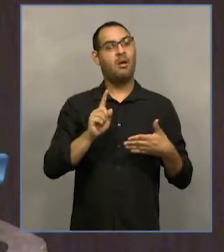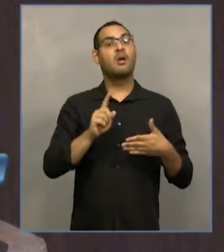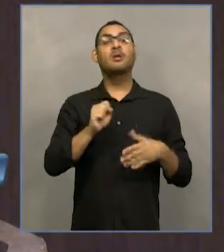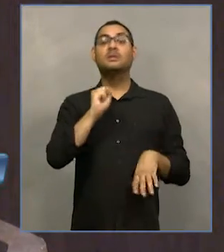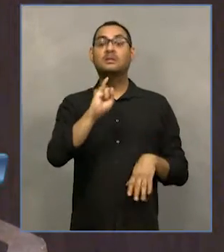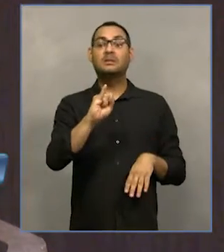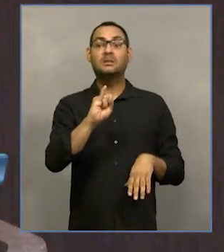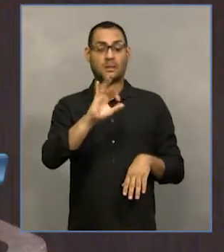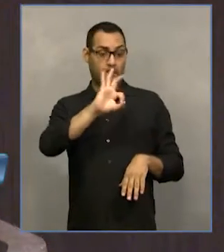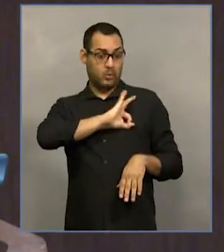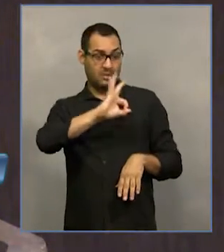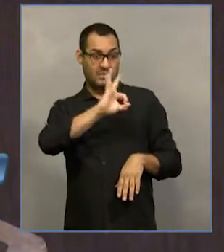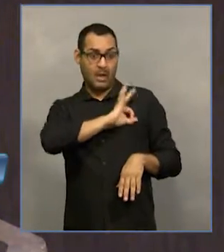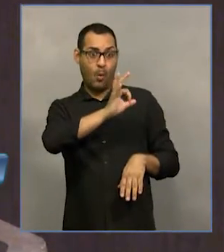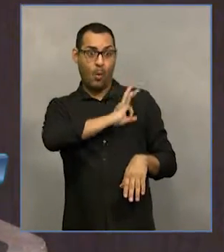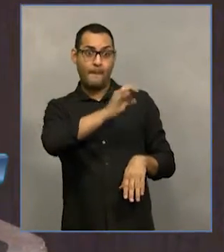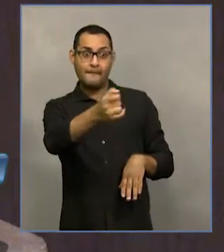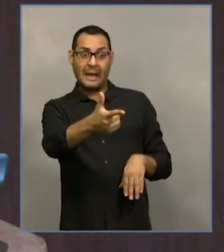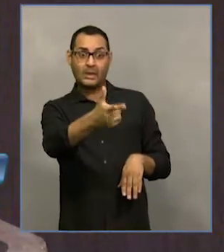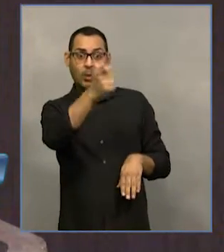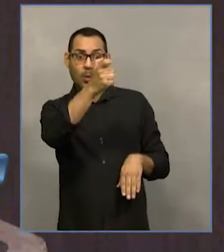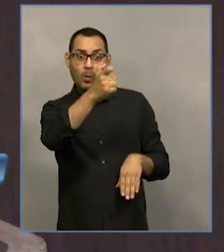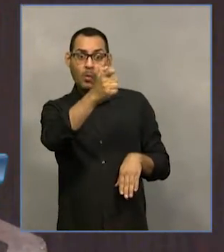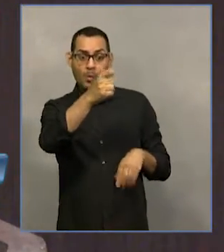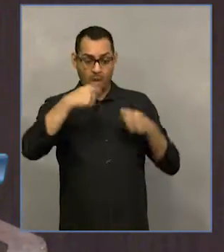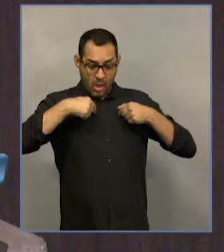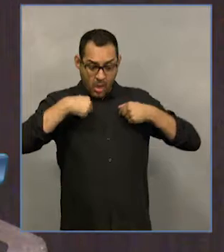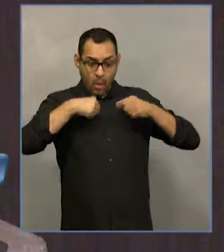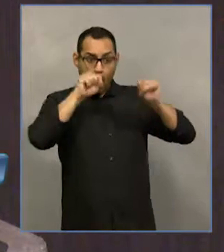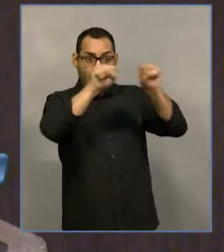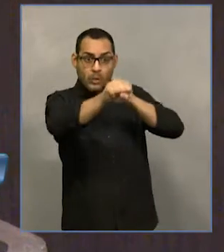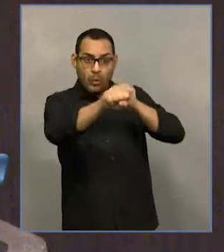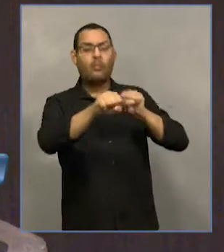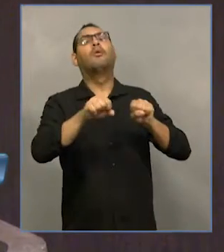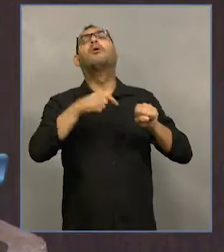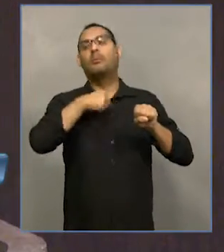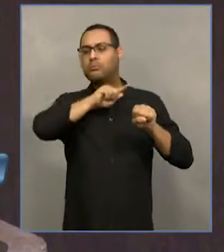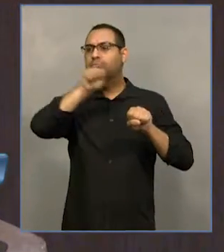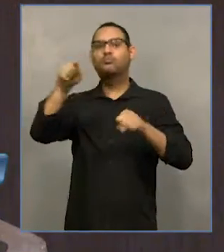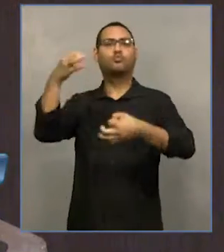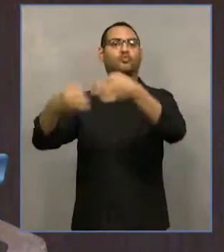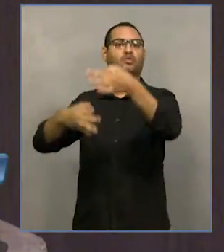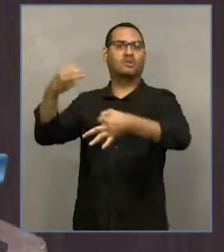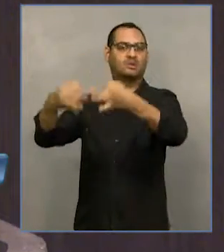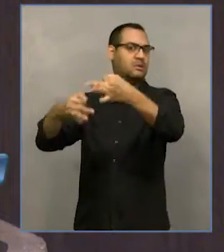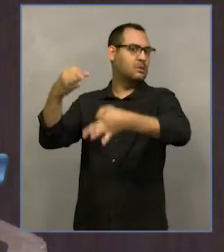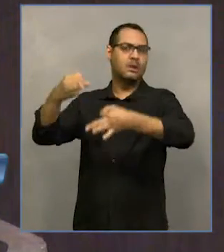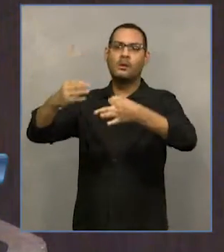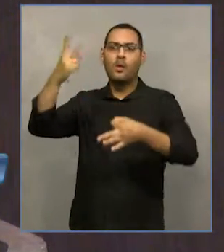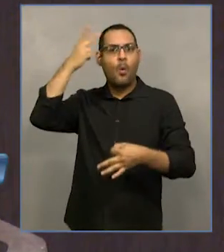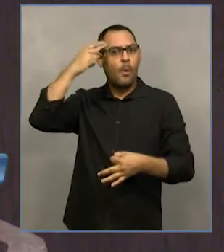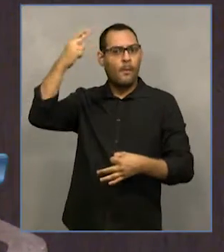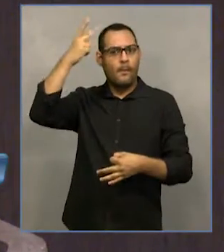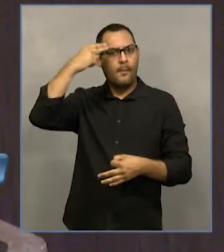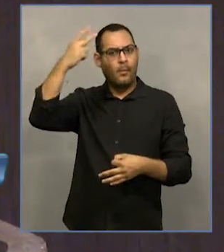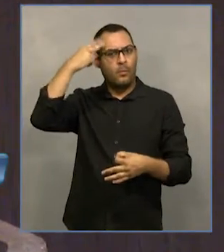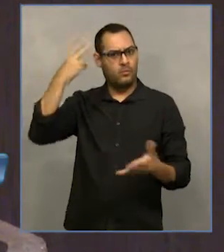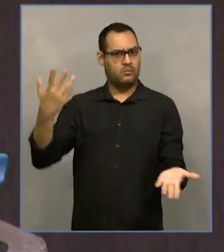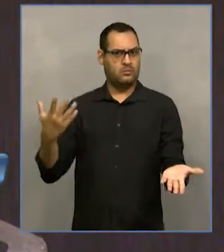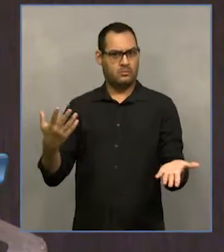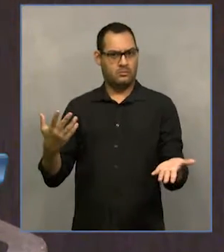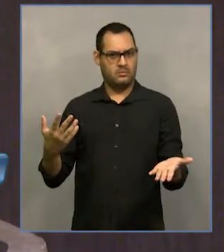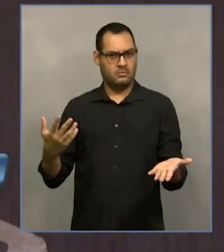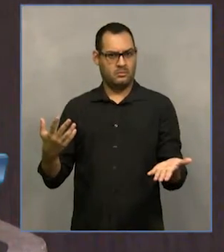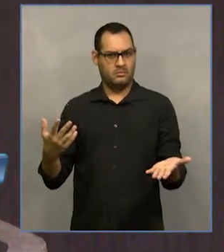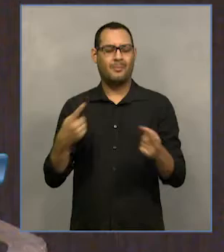da corporação, da força, da própria força, especializada nos crimes de disciplina